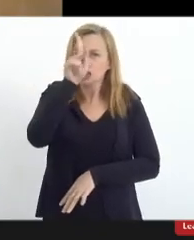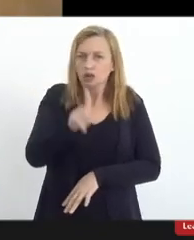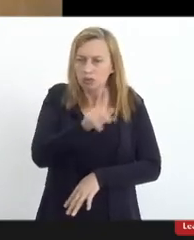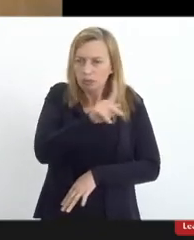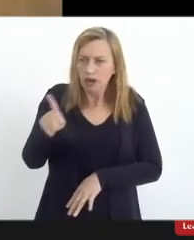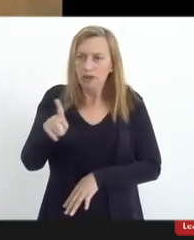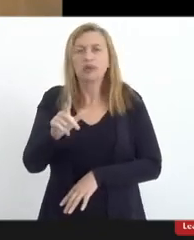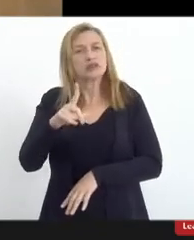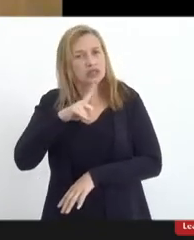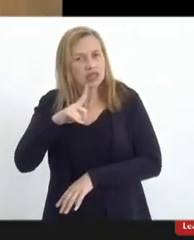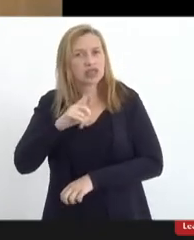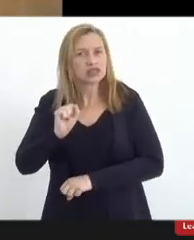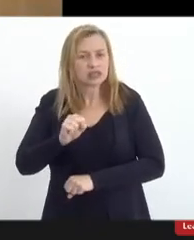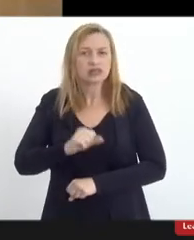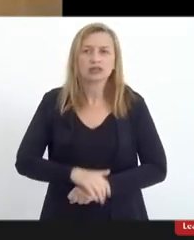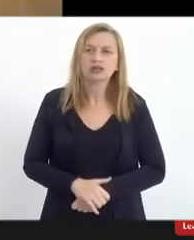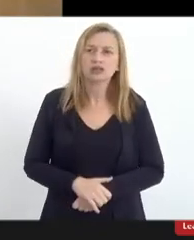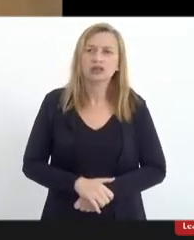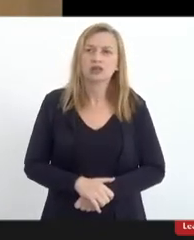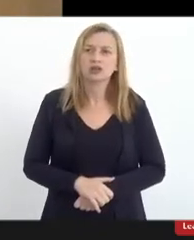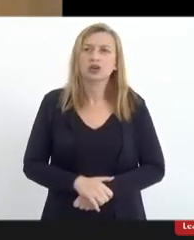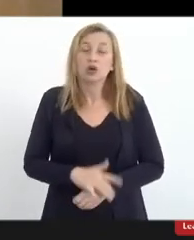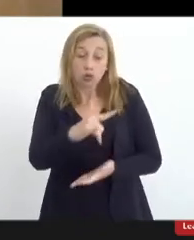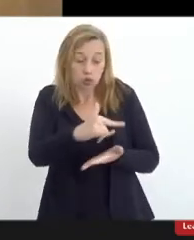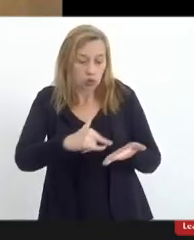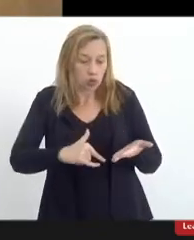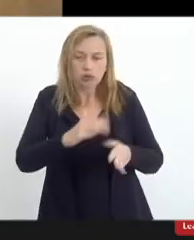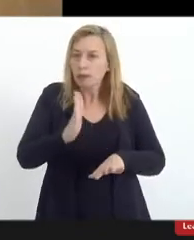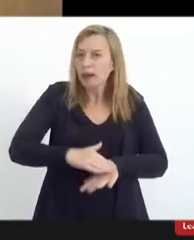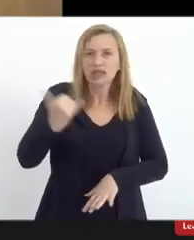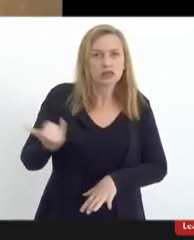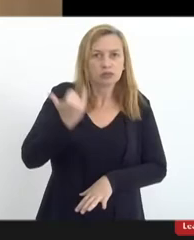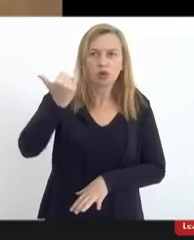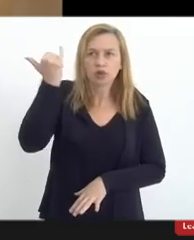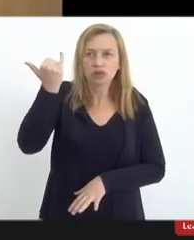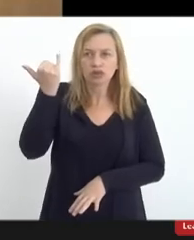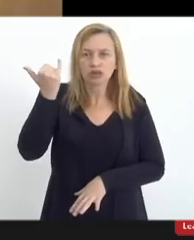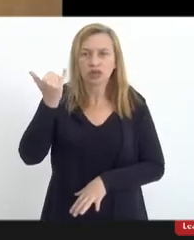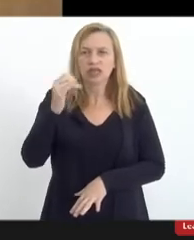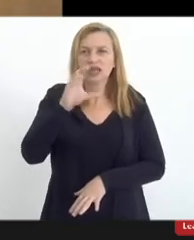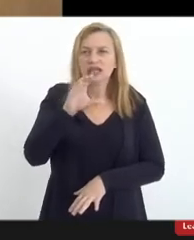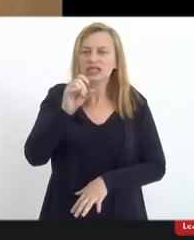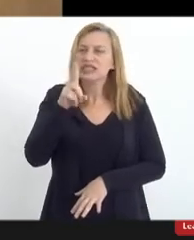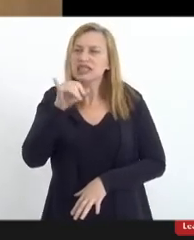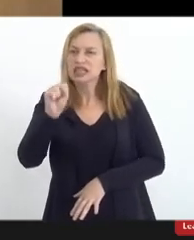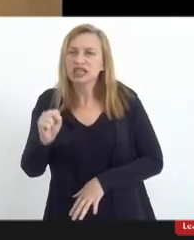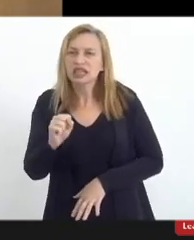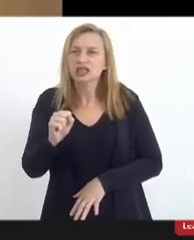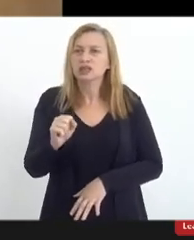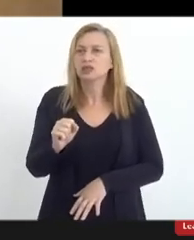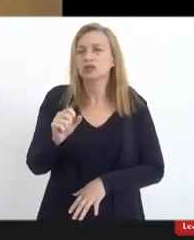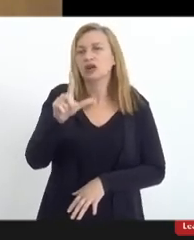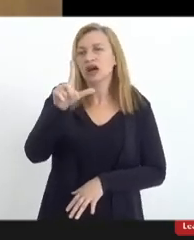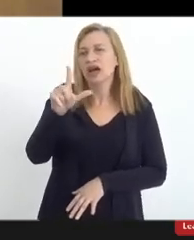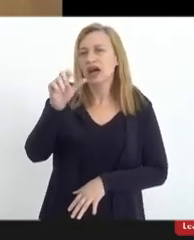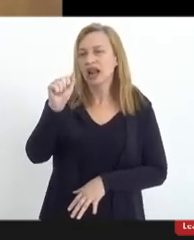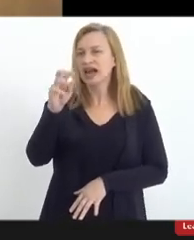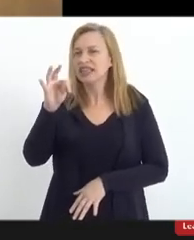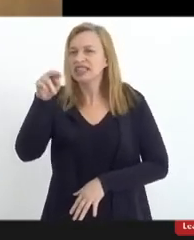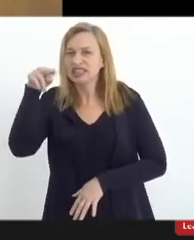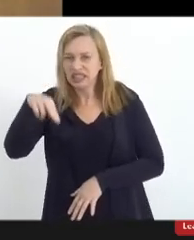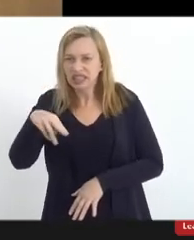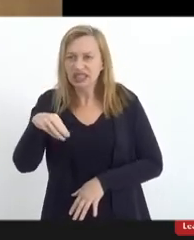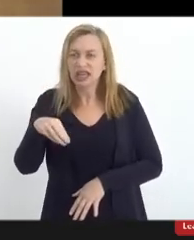emitir. É o documento mais importante, uma encíclica, que do latim vem aquela que roda,